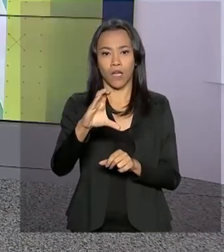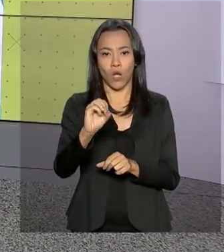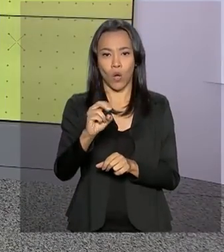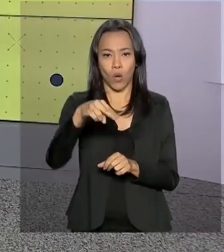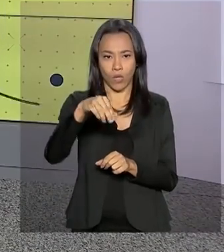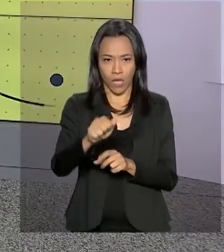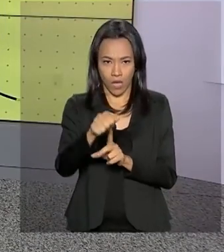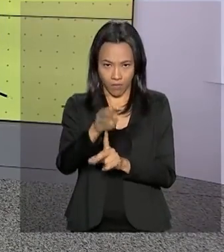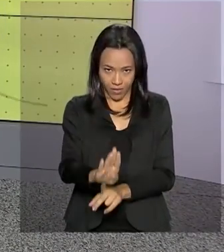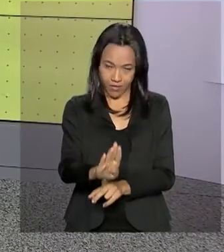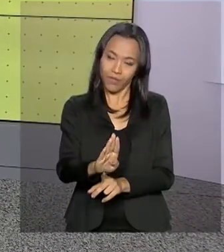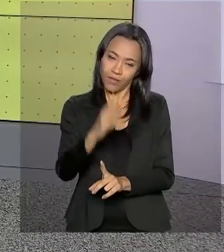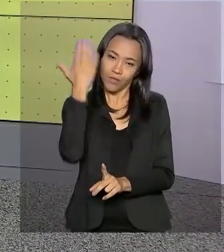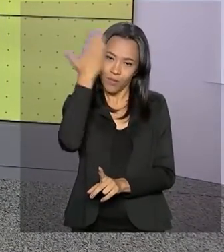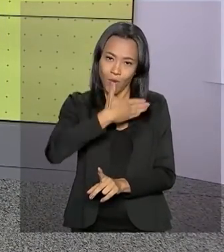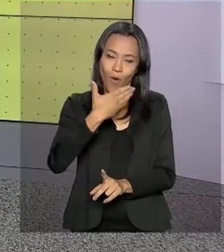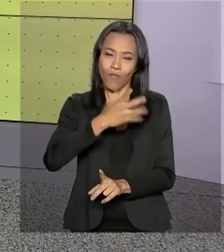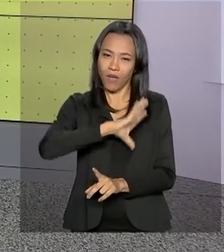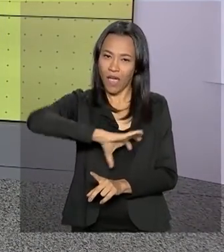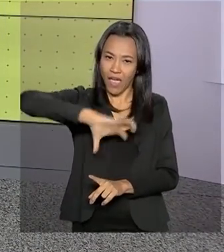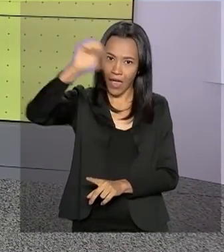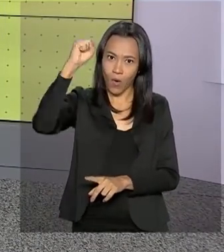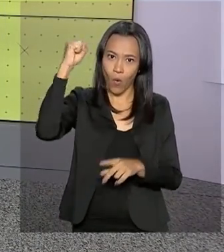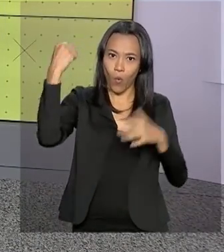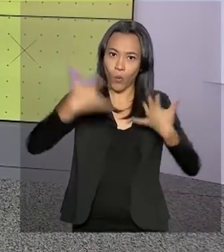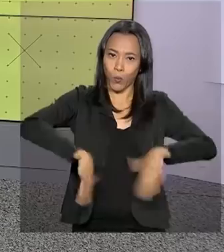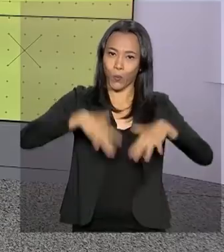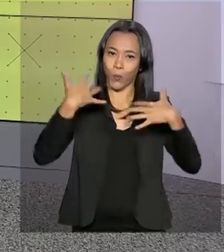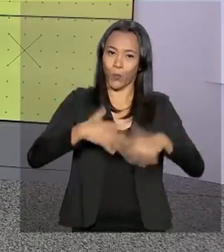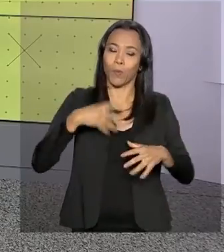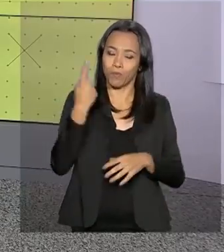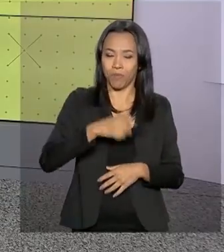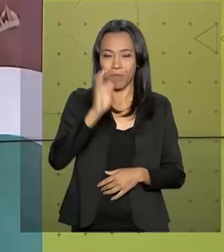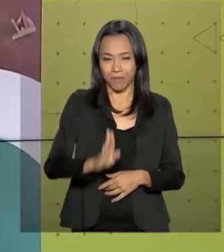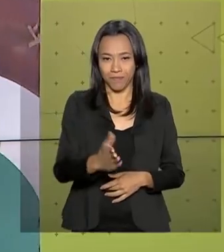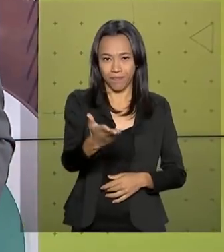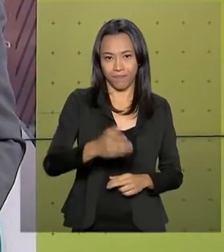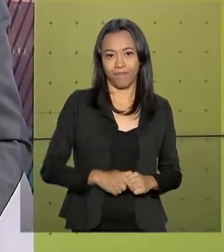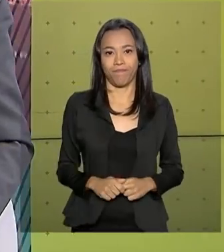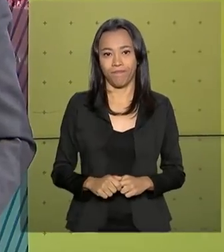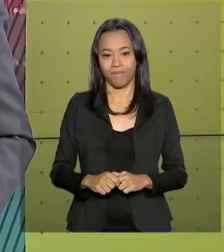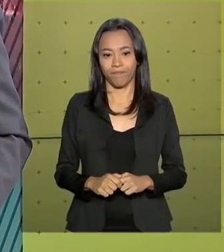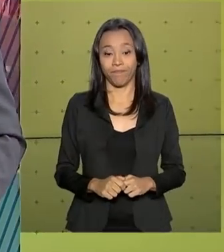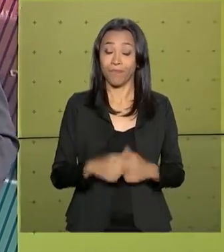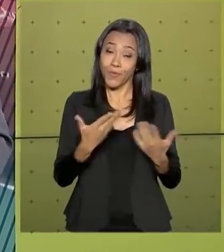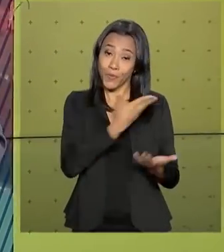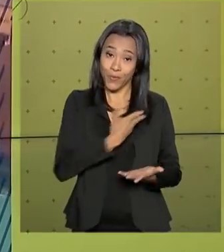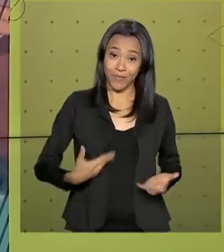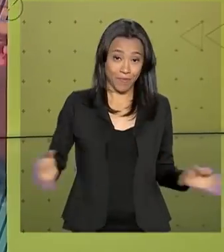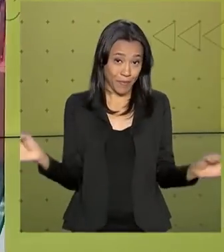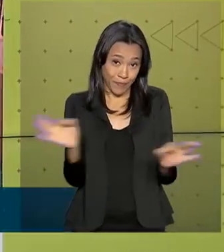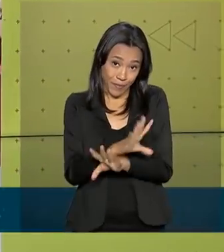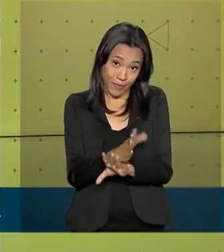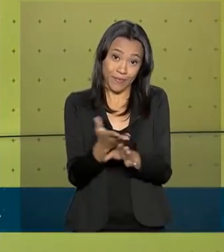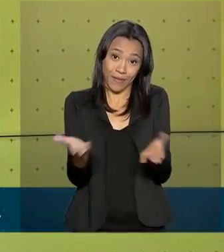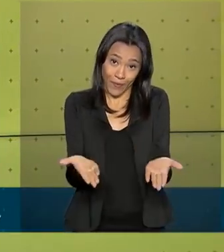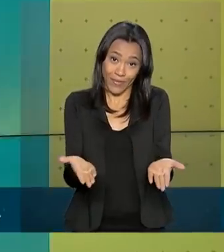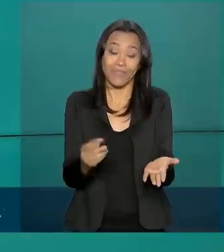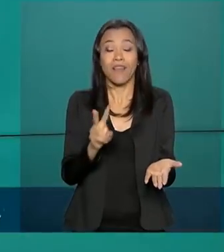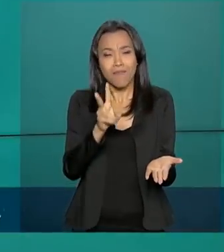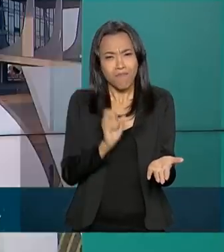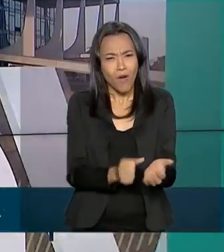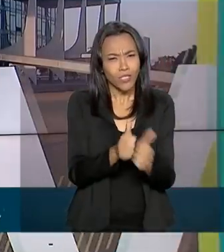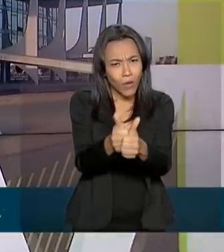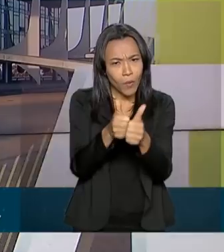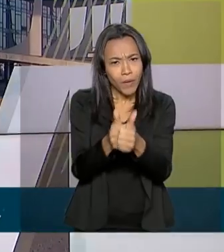E o cenário confirma um novo recorde de produção de etanol para o país. O governo agora fica por aqui. Acompanhe a gente